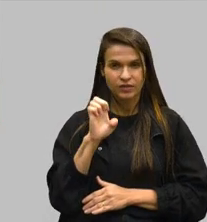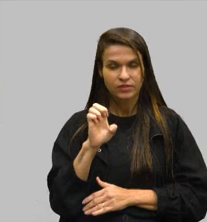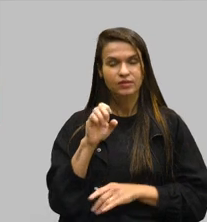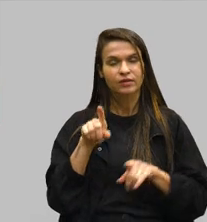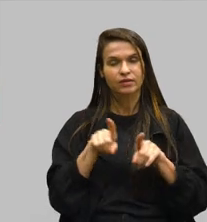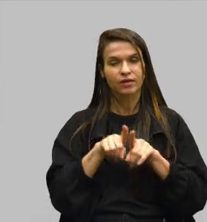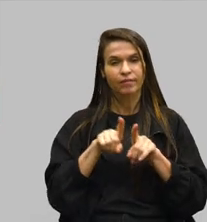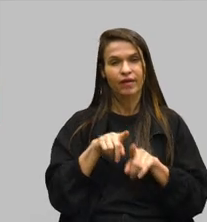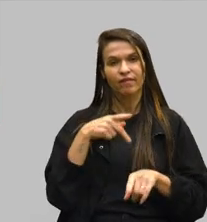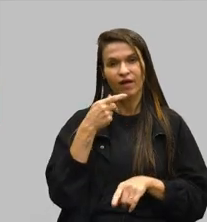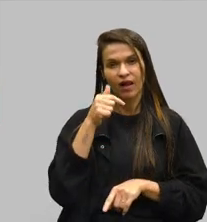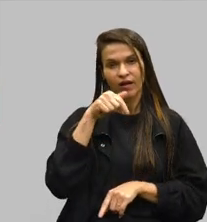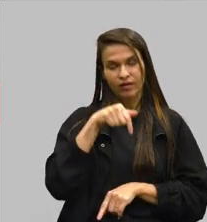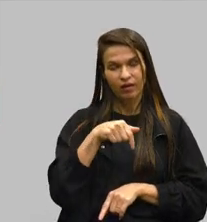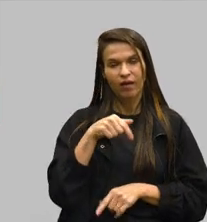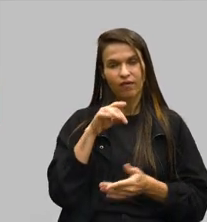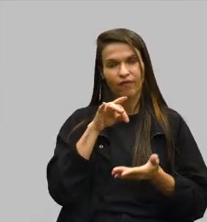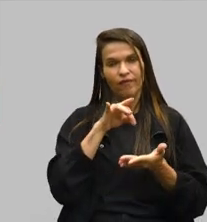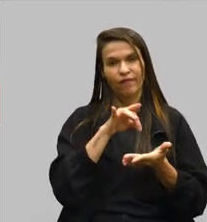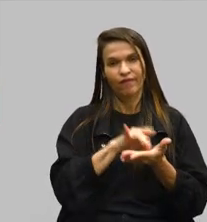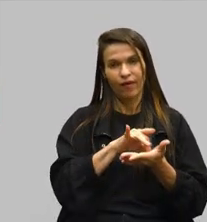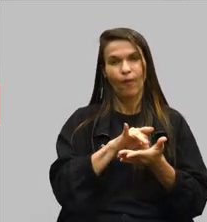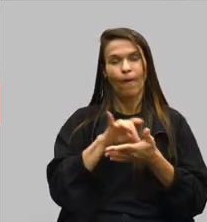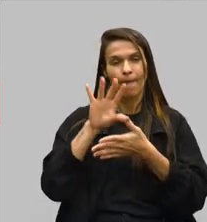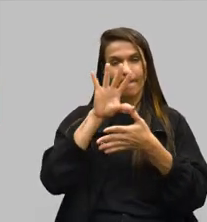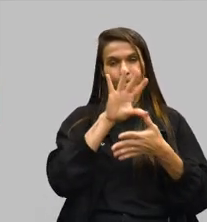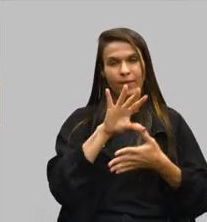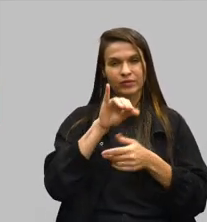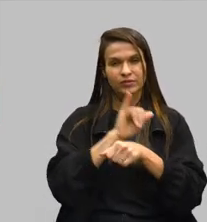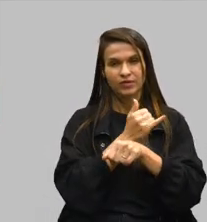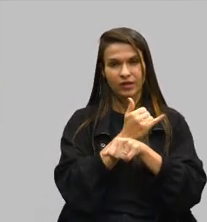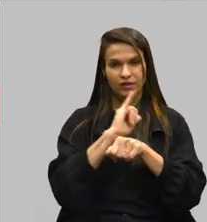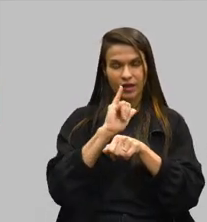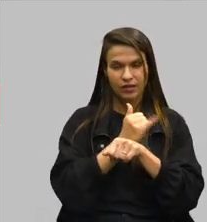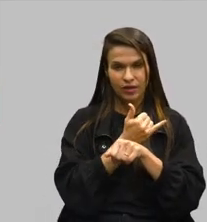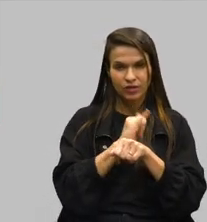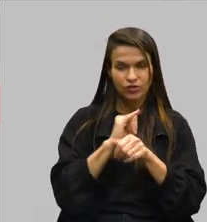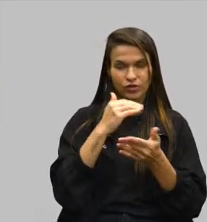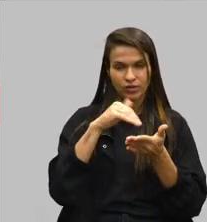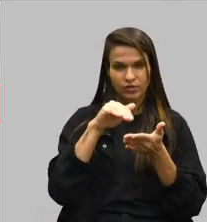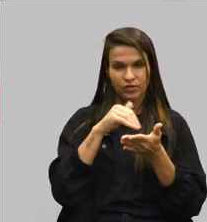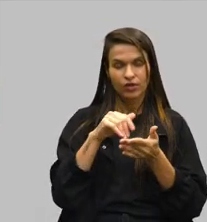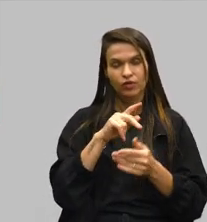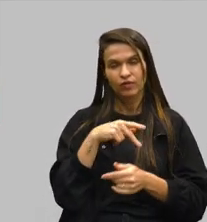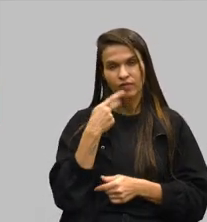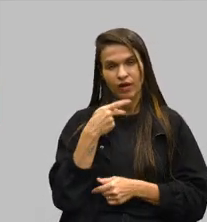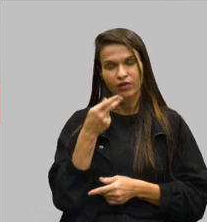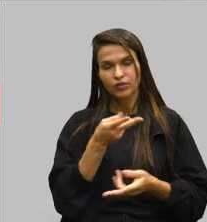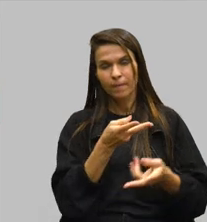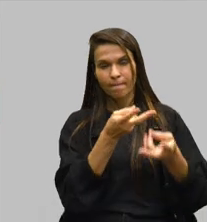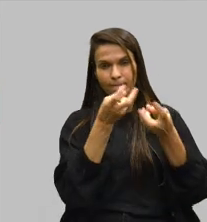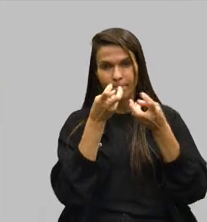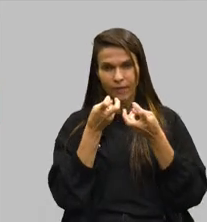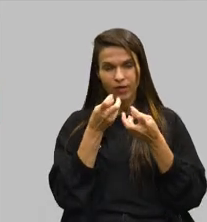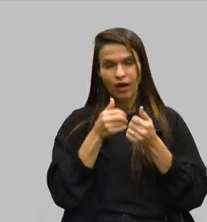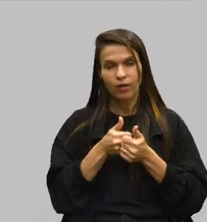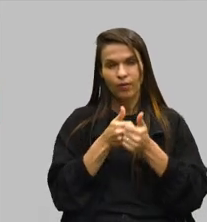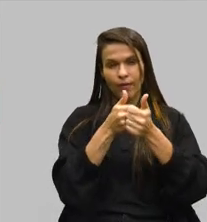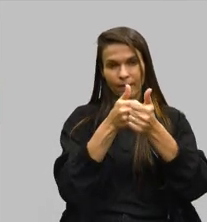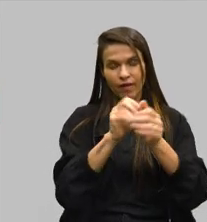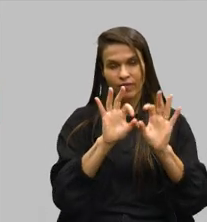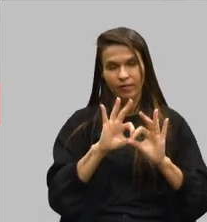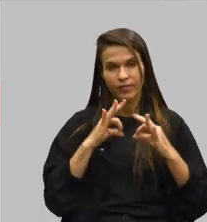falar aqui que é um verdadeiro mapa estratégico da CEDES, em que nós estamos falando aqui de identificação e acompanhamento